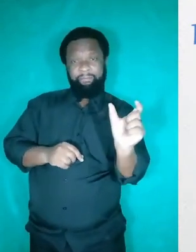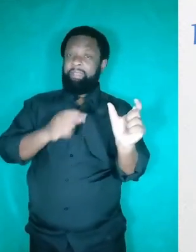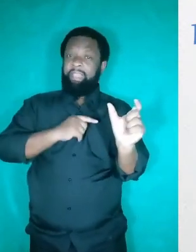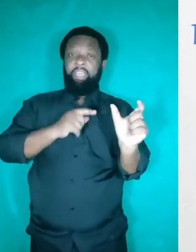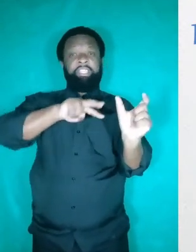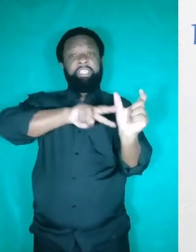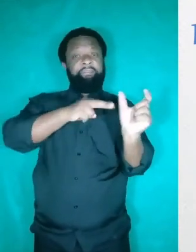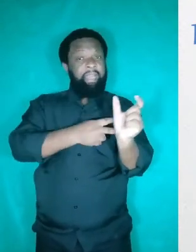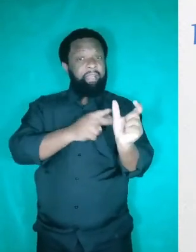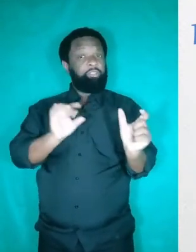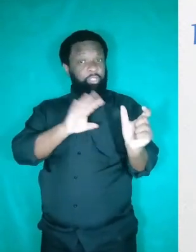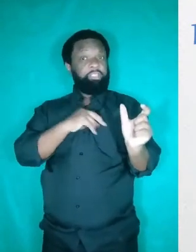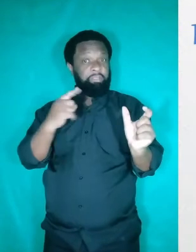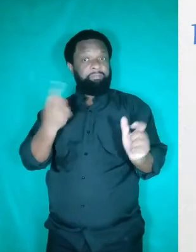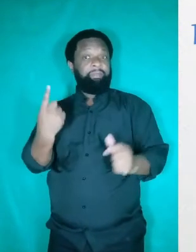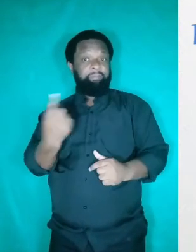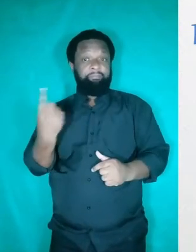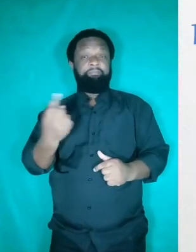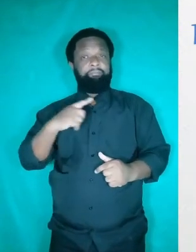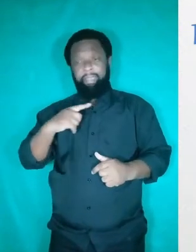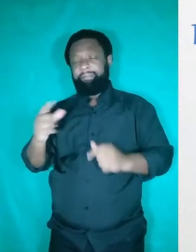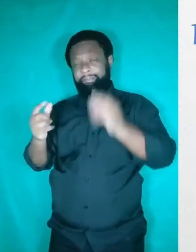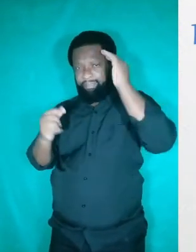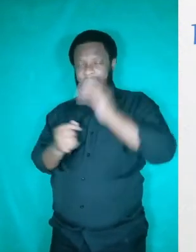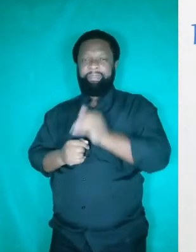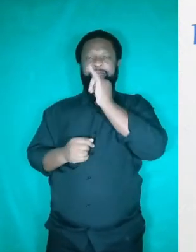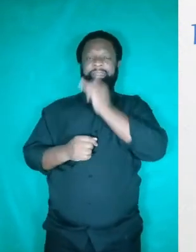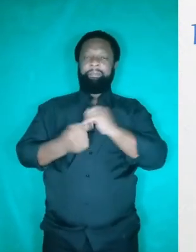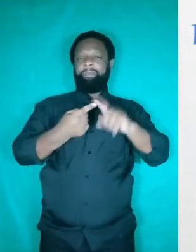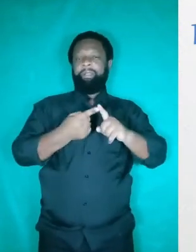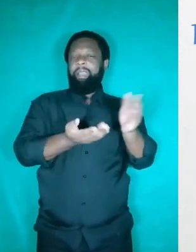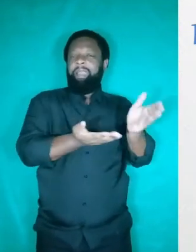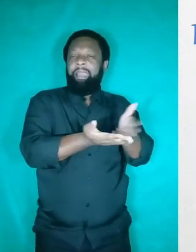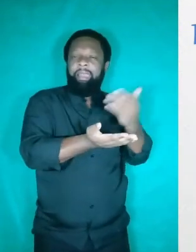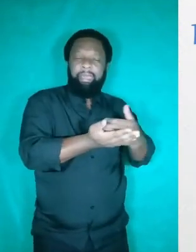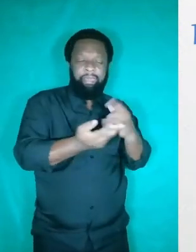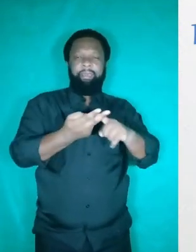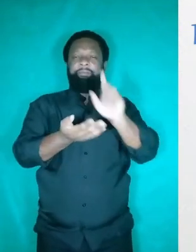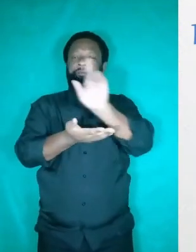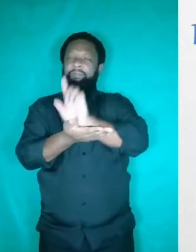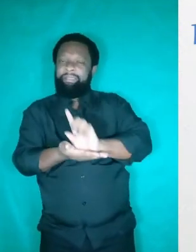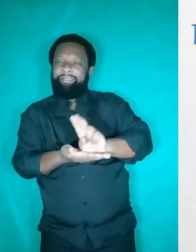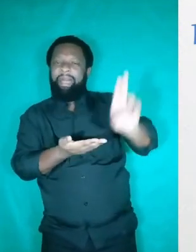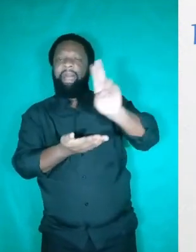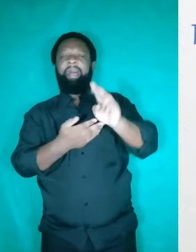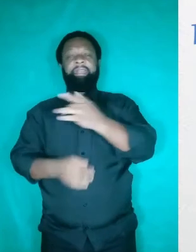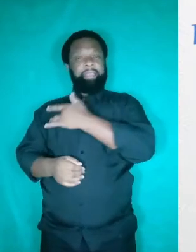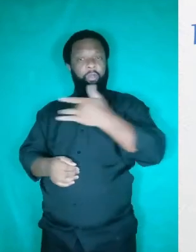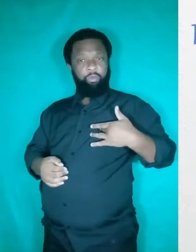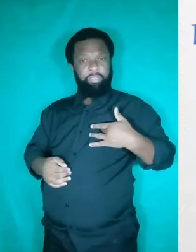fora do texto. Por exemplo, se eu digo livro, universidade, saúde,